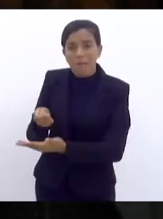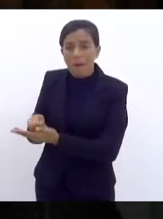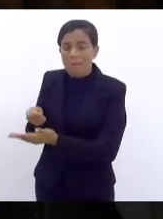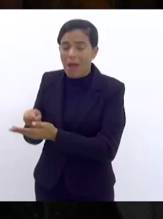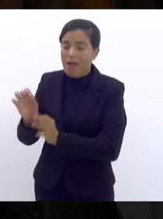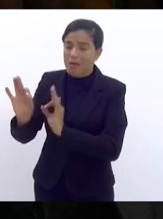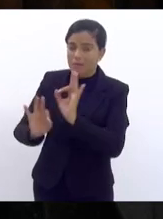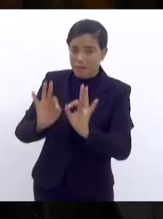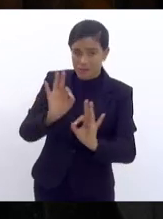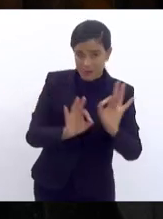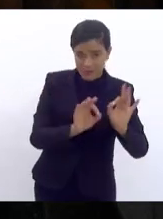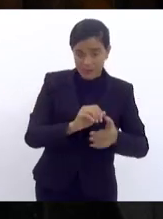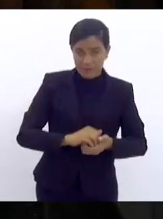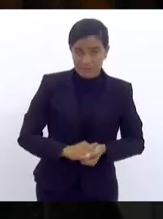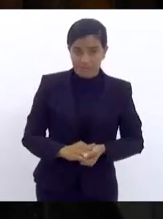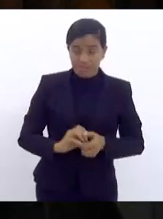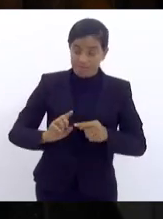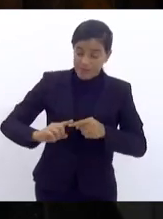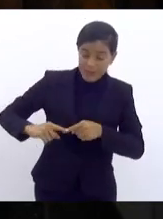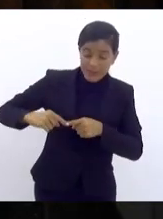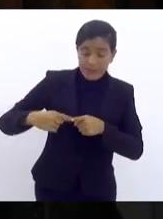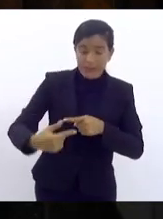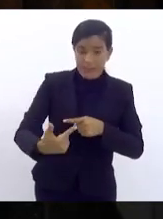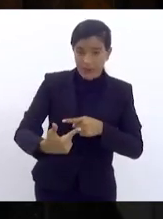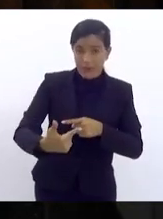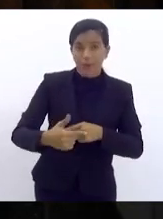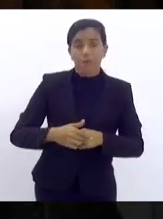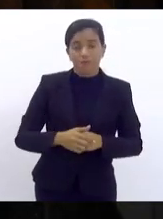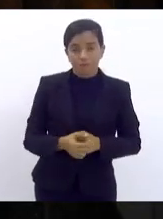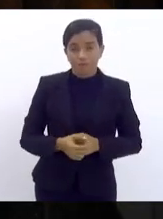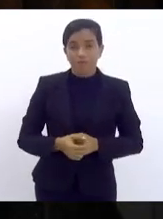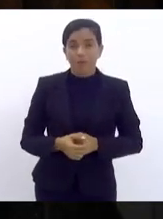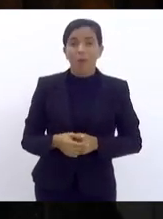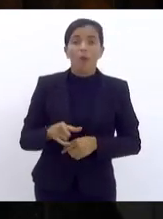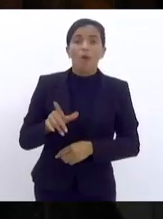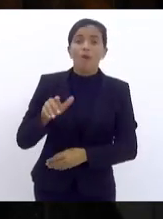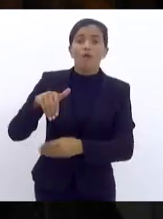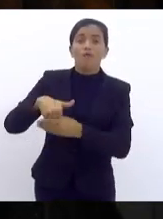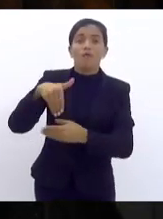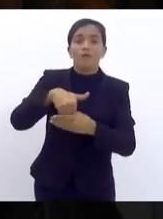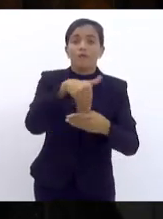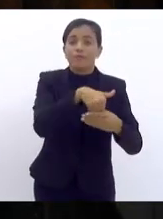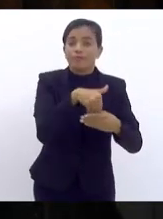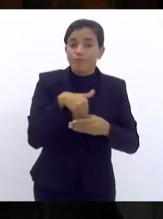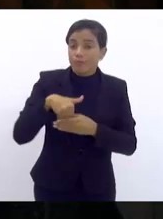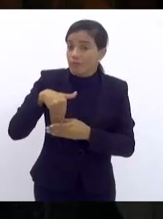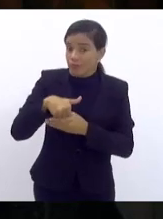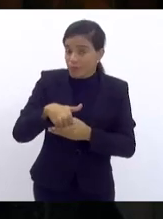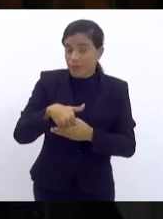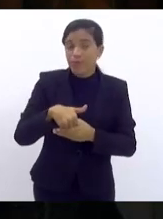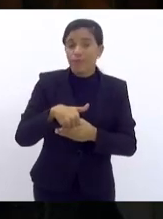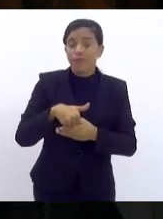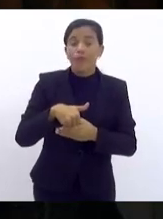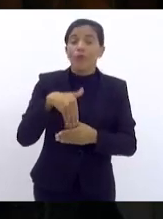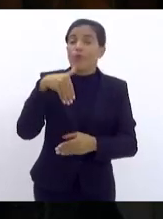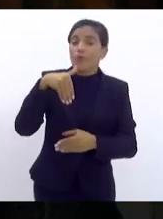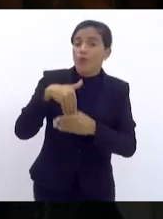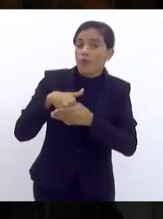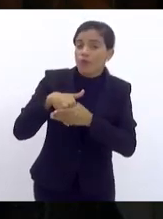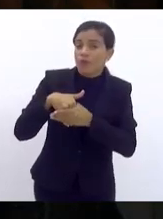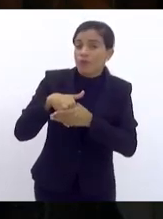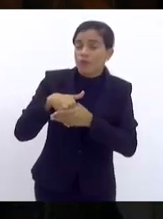Posteriormente, se colocou em votação o voto